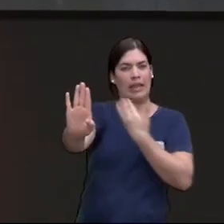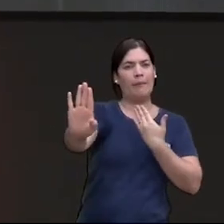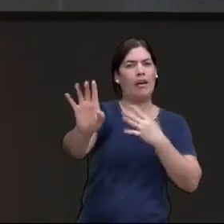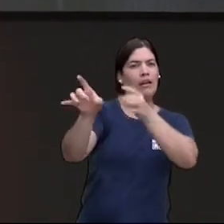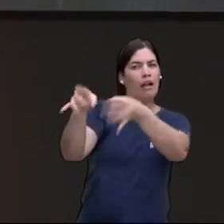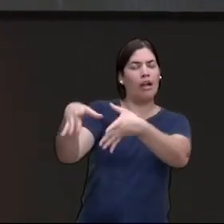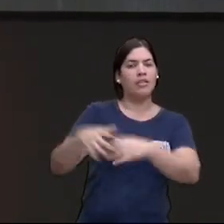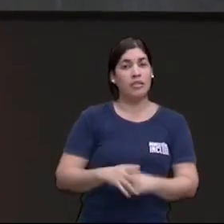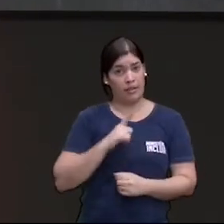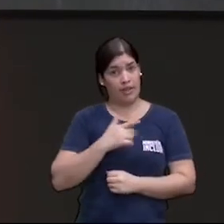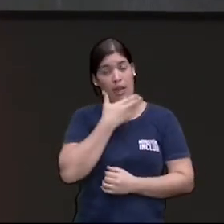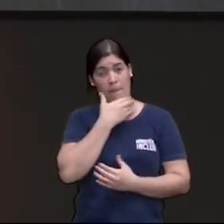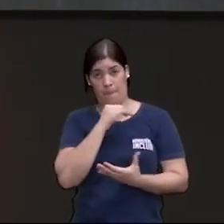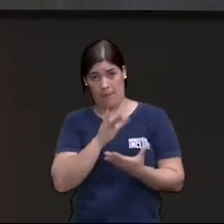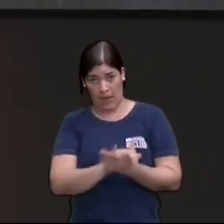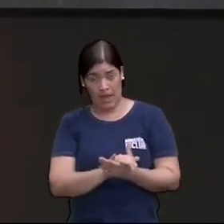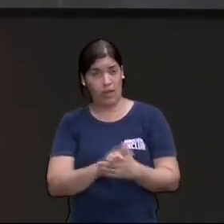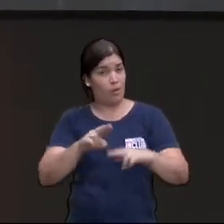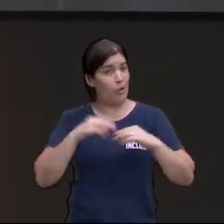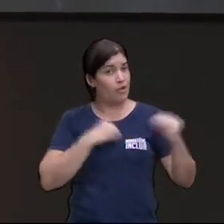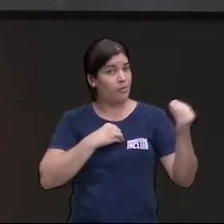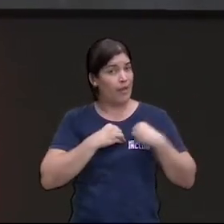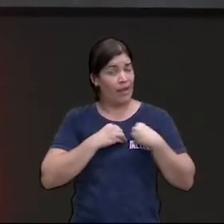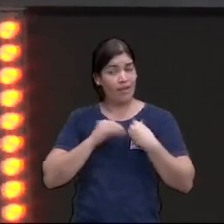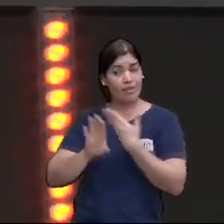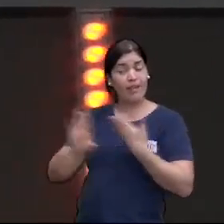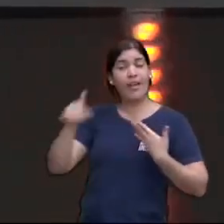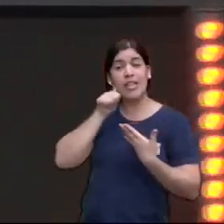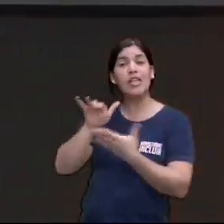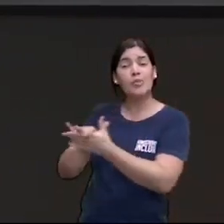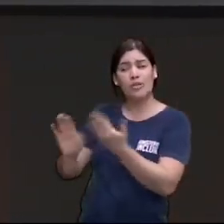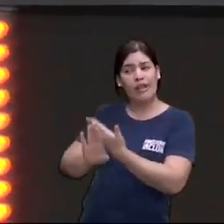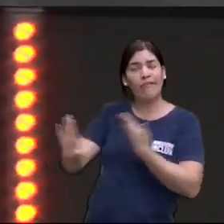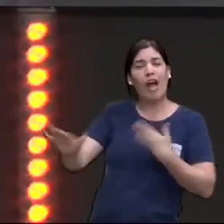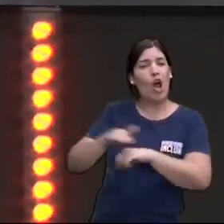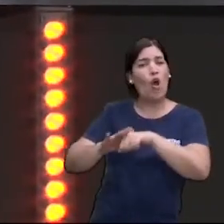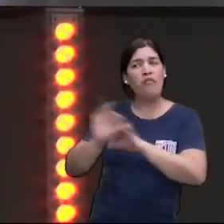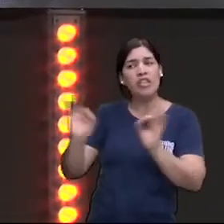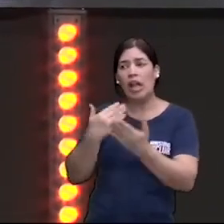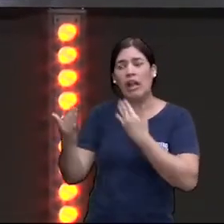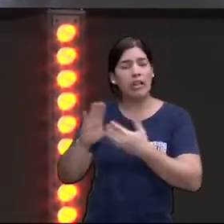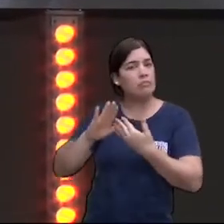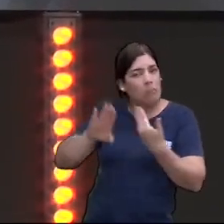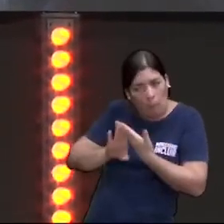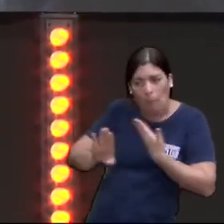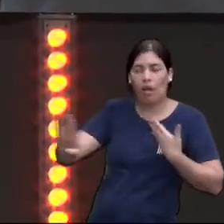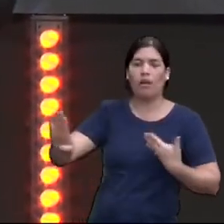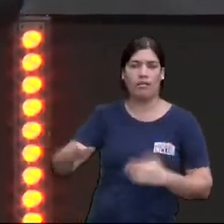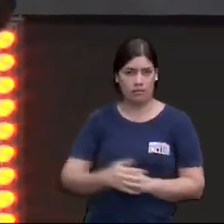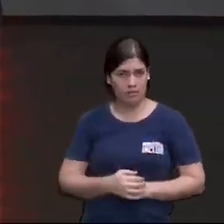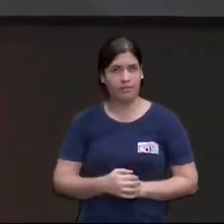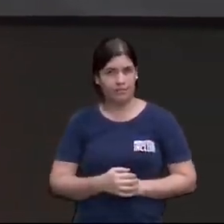tem marido que por causa de pecado, ele se afastou da esposa, eles não conversam mais, eles não dialogam mais, então,